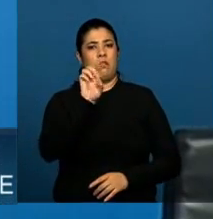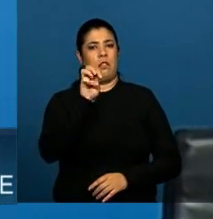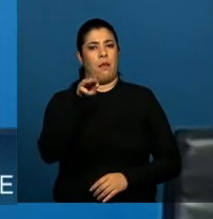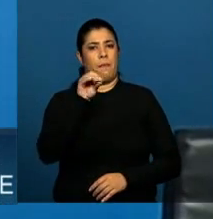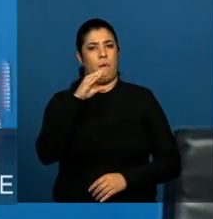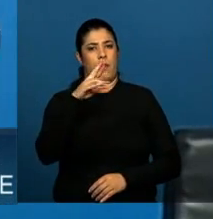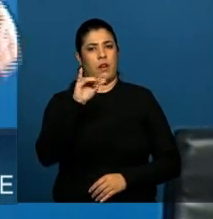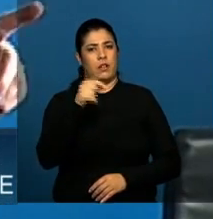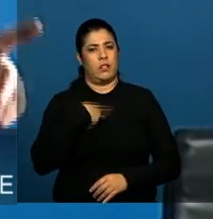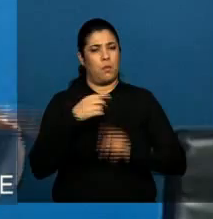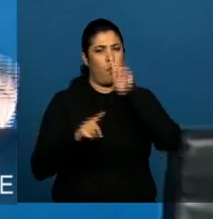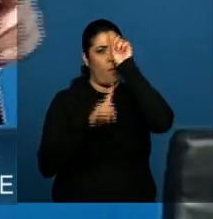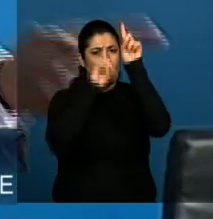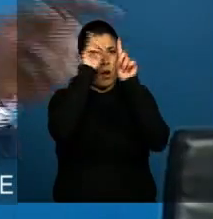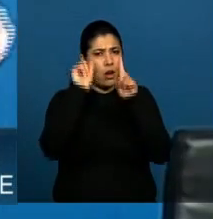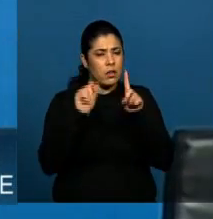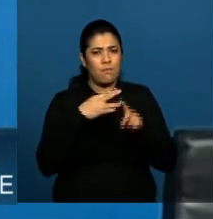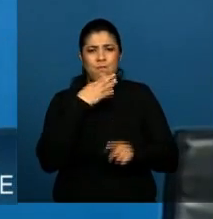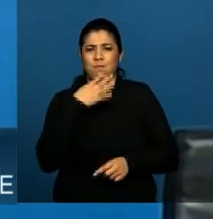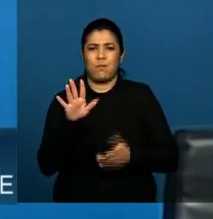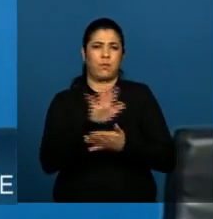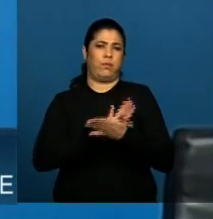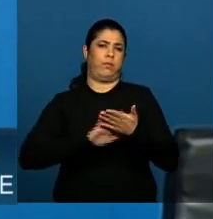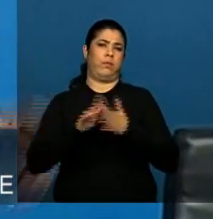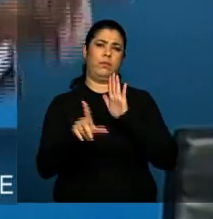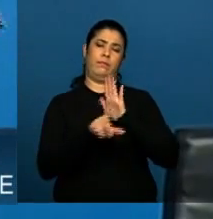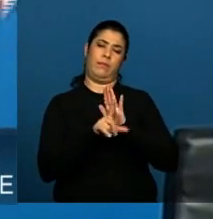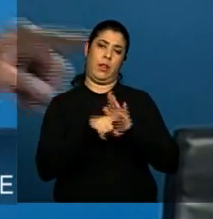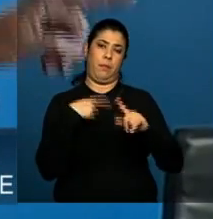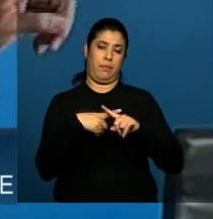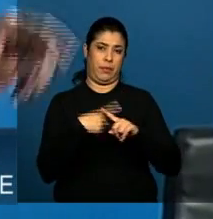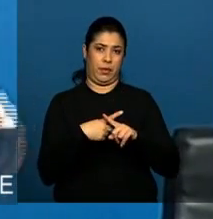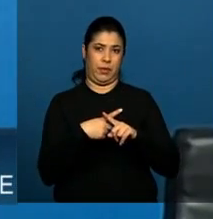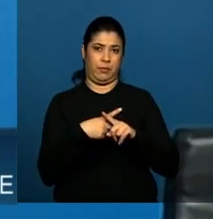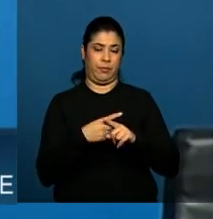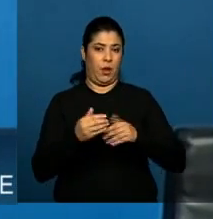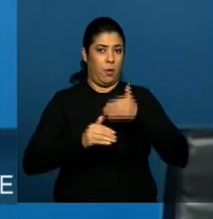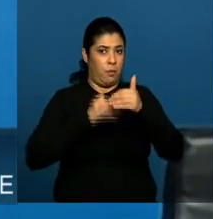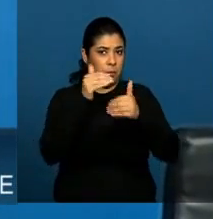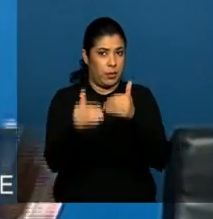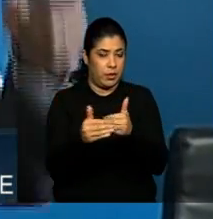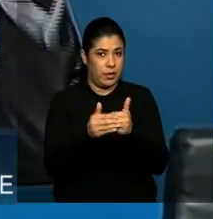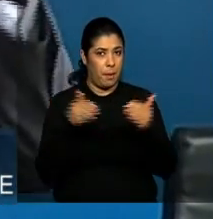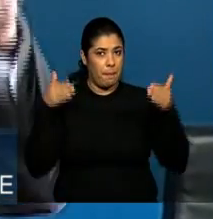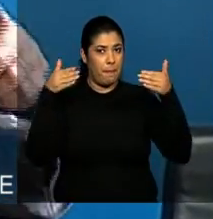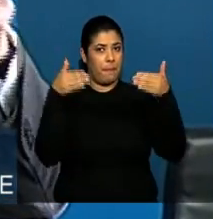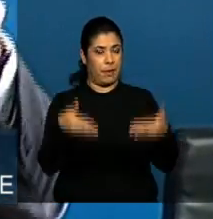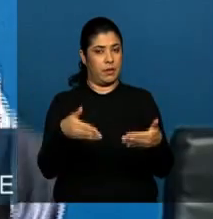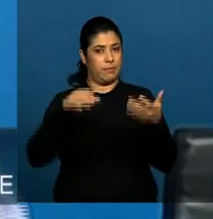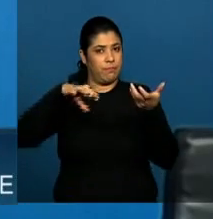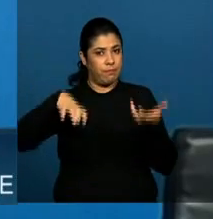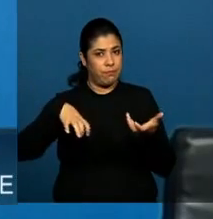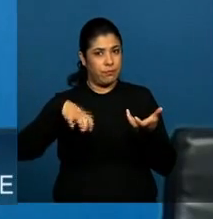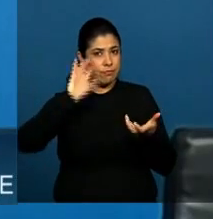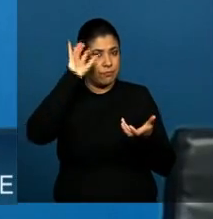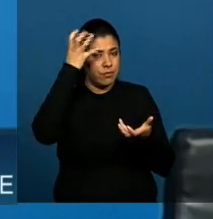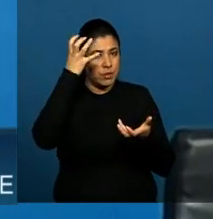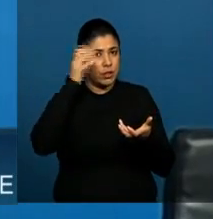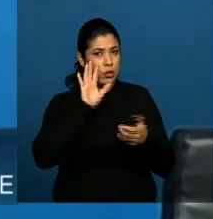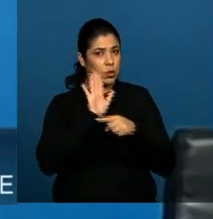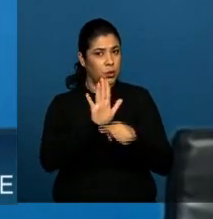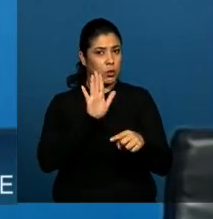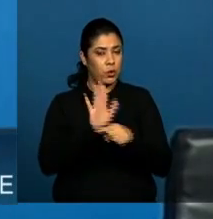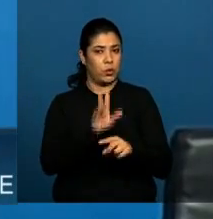representativa, não conhecem bem nenhuma nem outra. Porque o processo de participação no Congresso só fortaleceu o Congresso